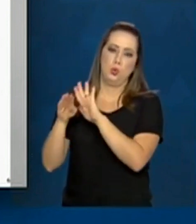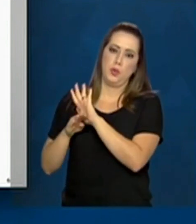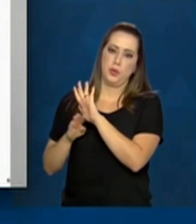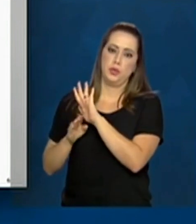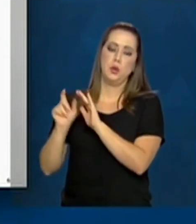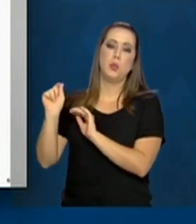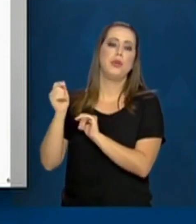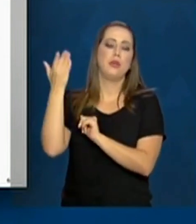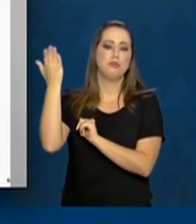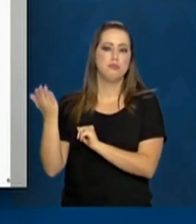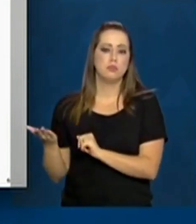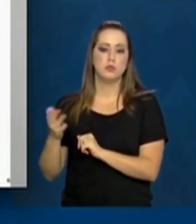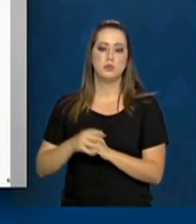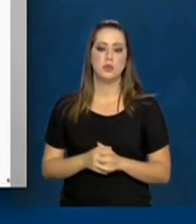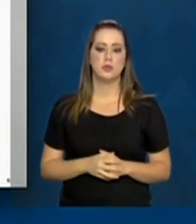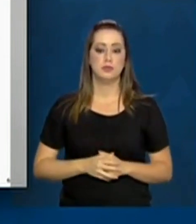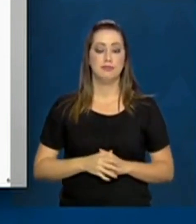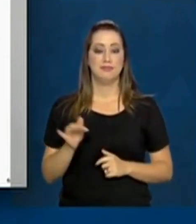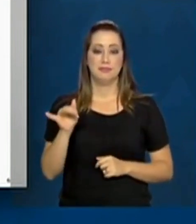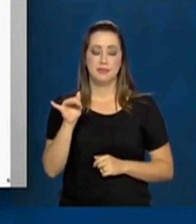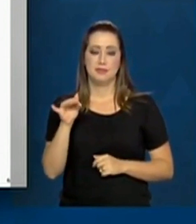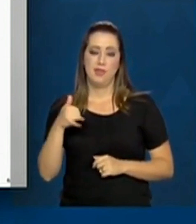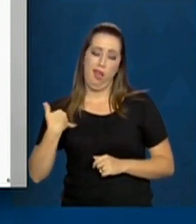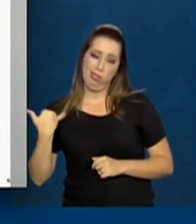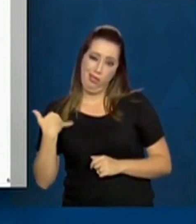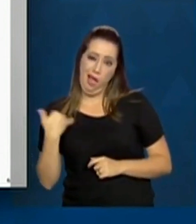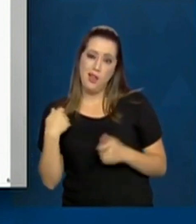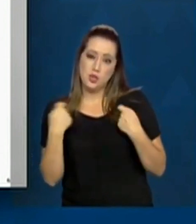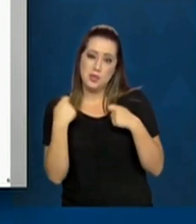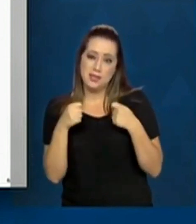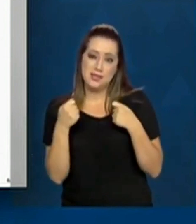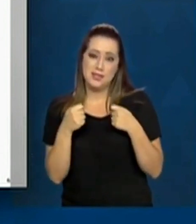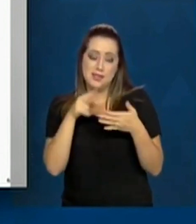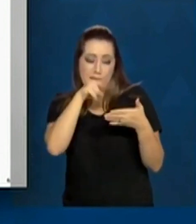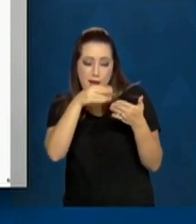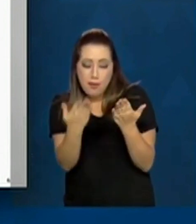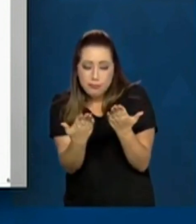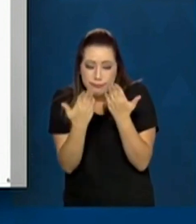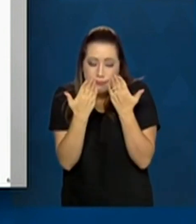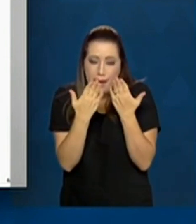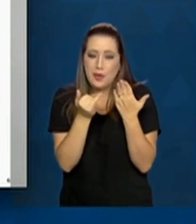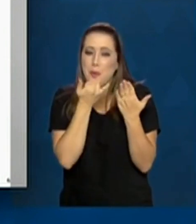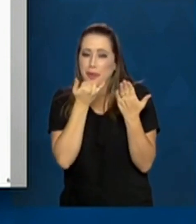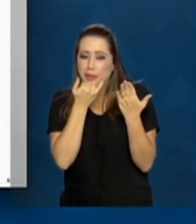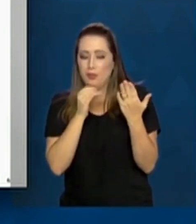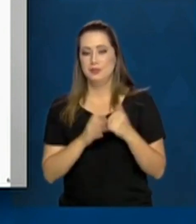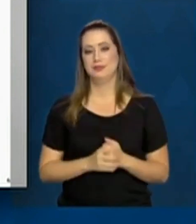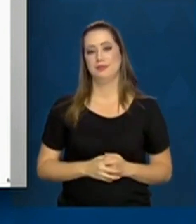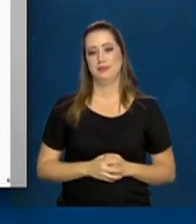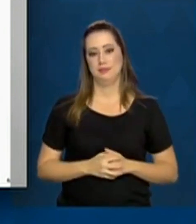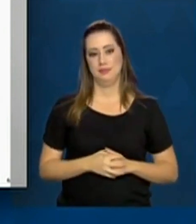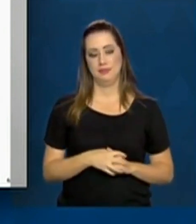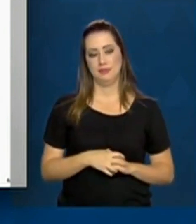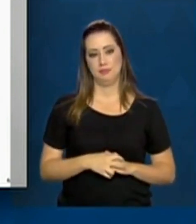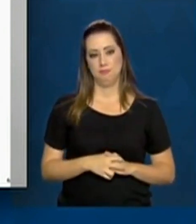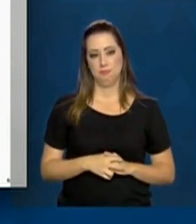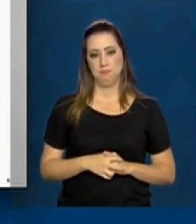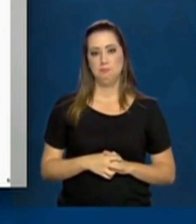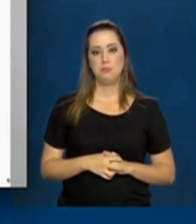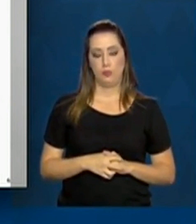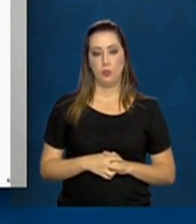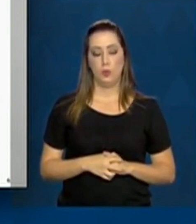A idade me obriga a ler mais de perto, então me desculpe. Os senhores podem observar que ela tem uma questão de